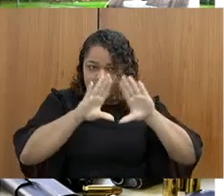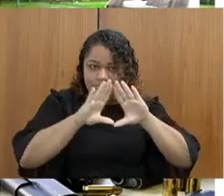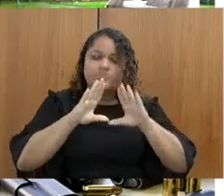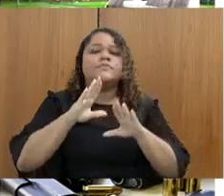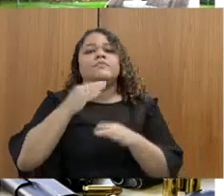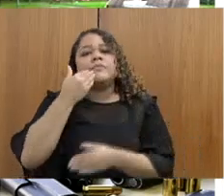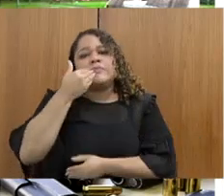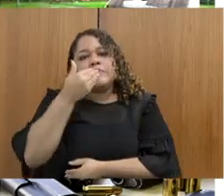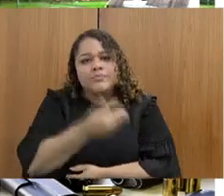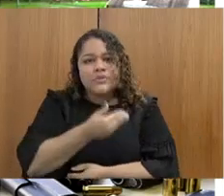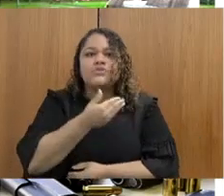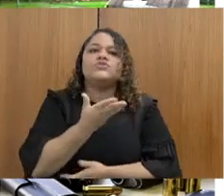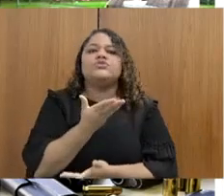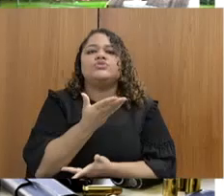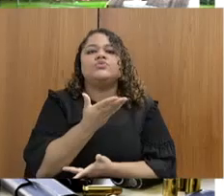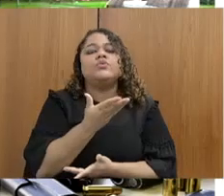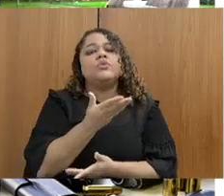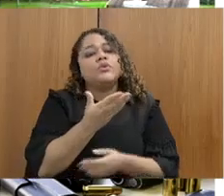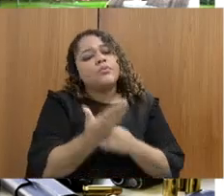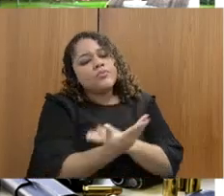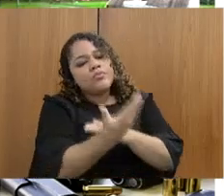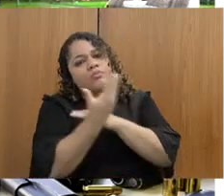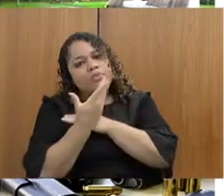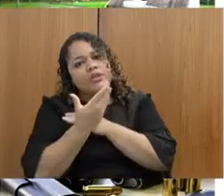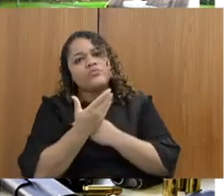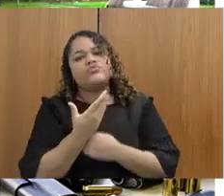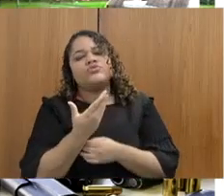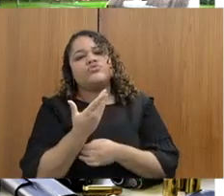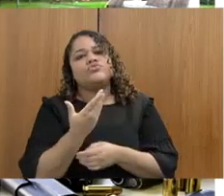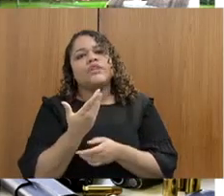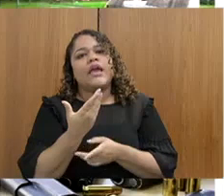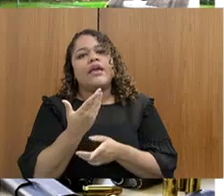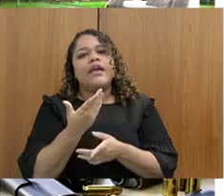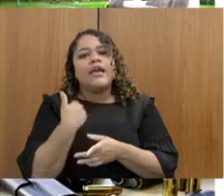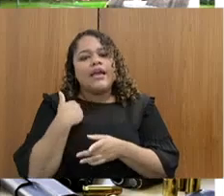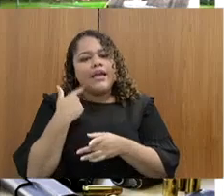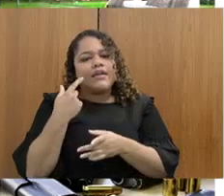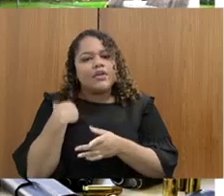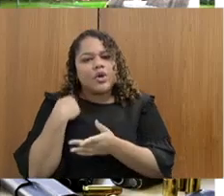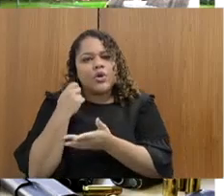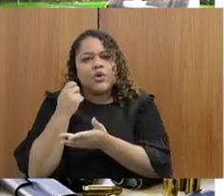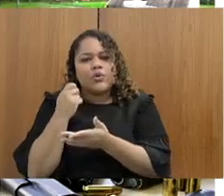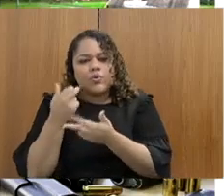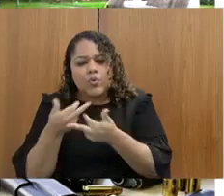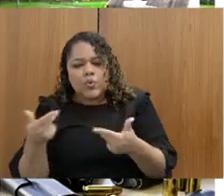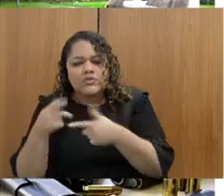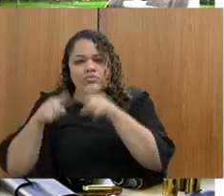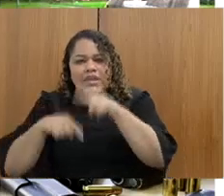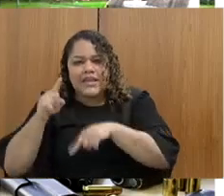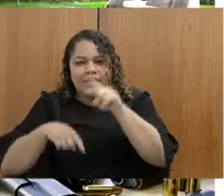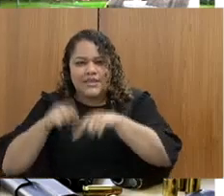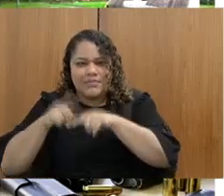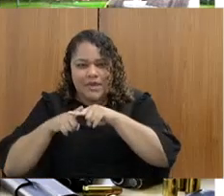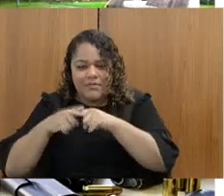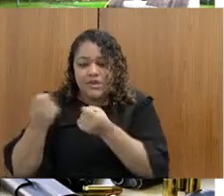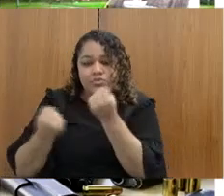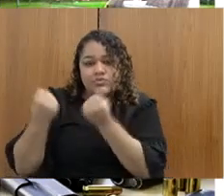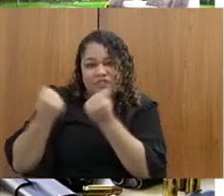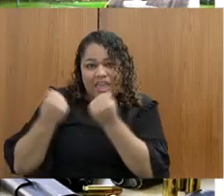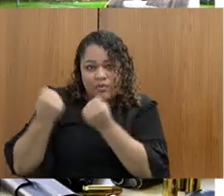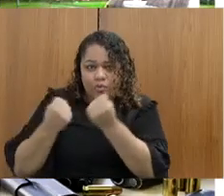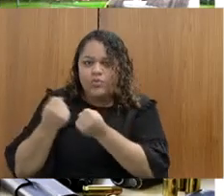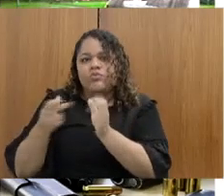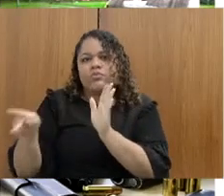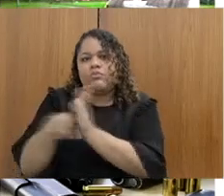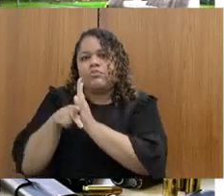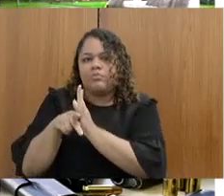nos ajude a reforçar, principalmente no que diz respeito aos equipamentos e veículos da Polícia Penal e do sócio-educativo. E